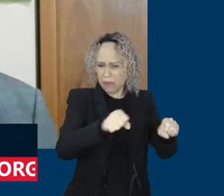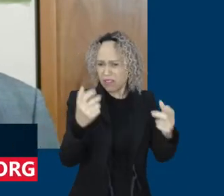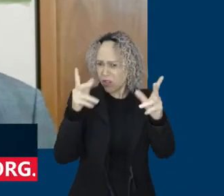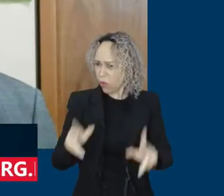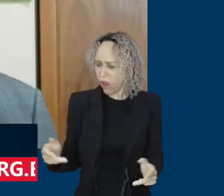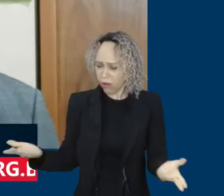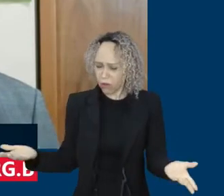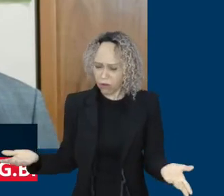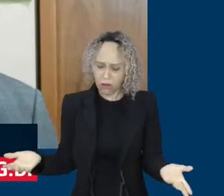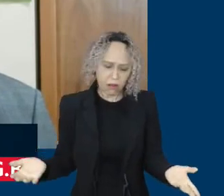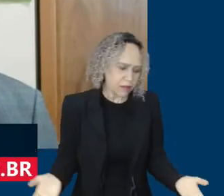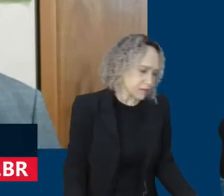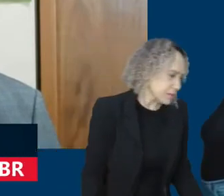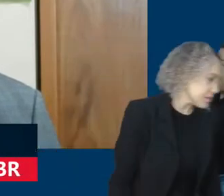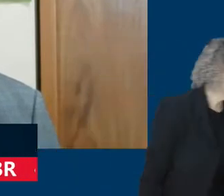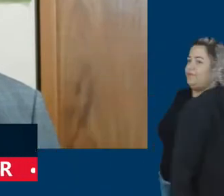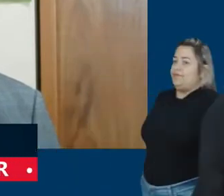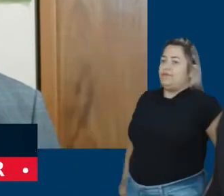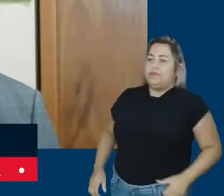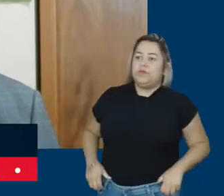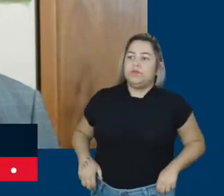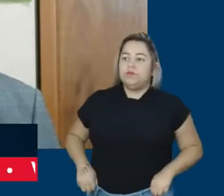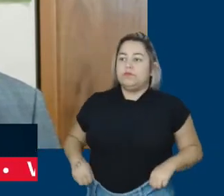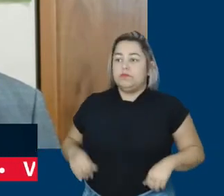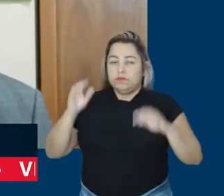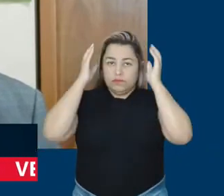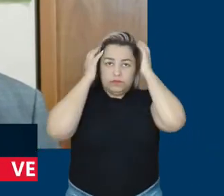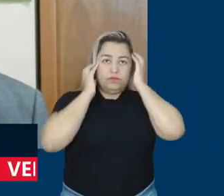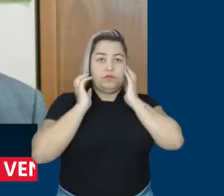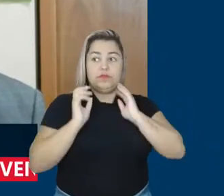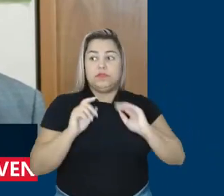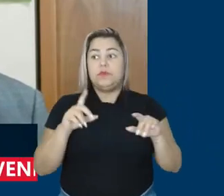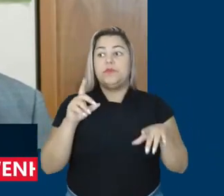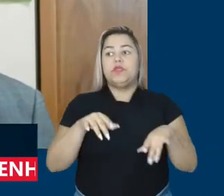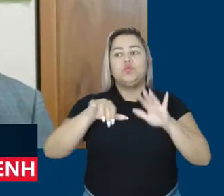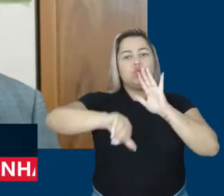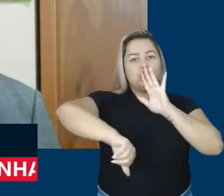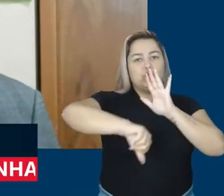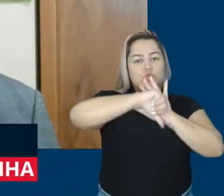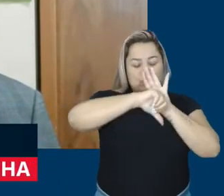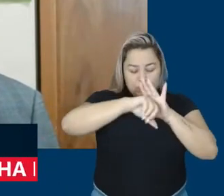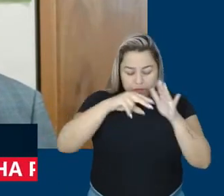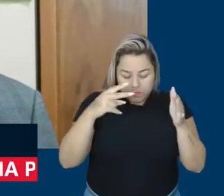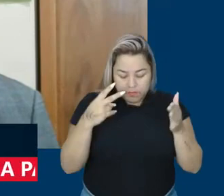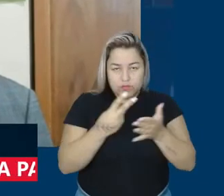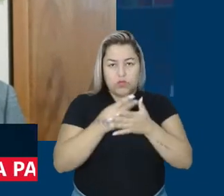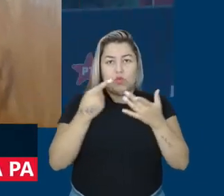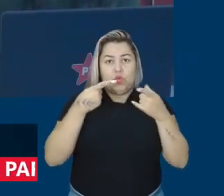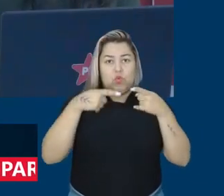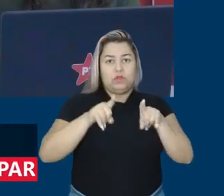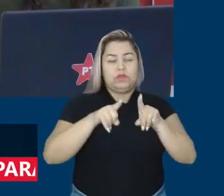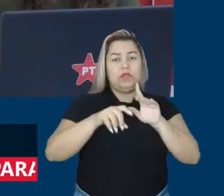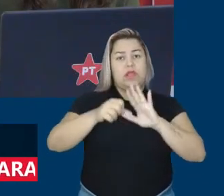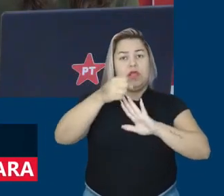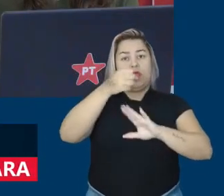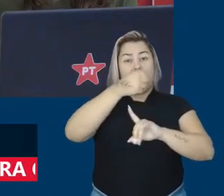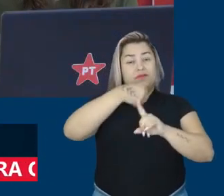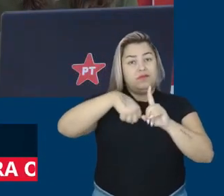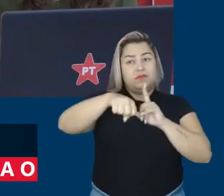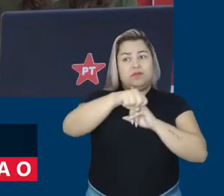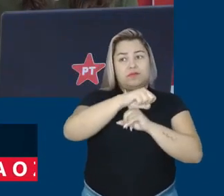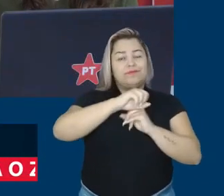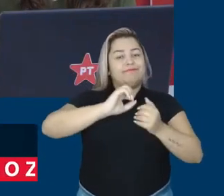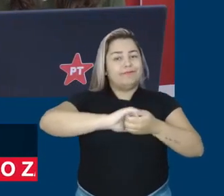de propagandas falsas, fake news e crimes cometidos contra a sociedade. Deputado, tem